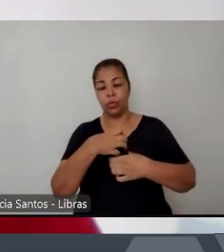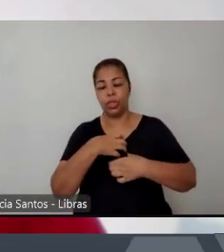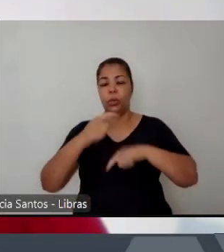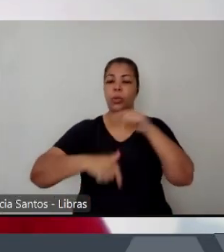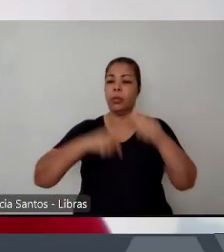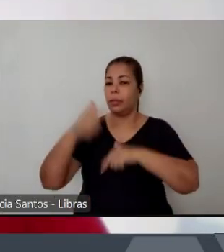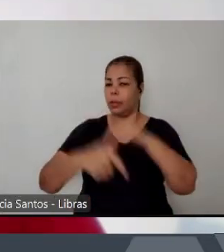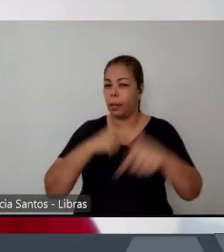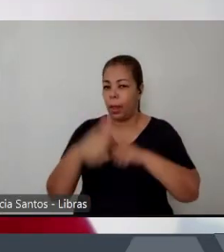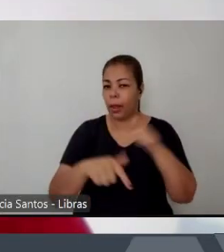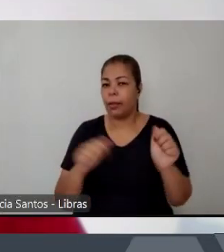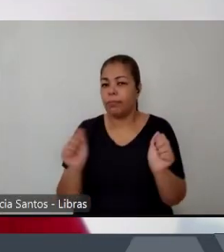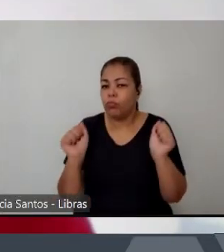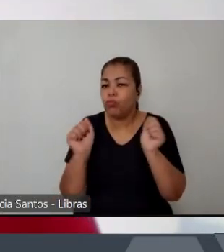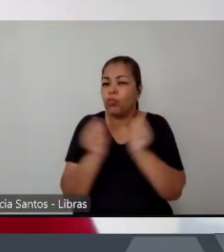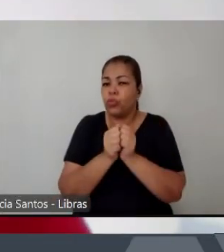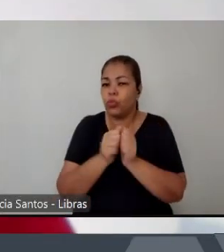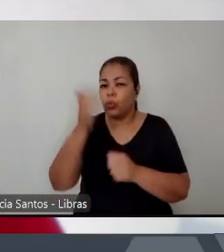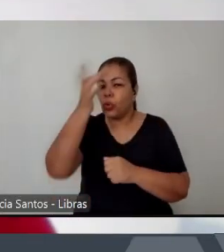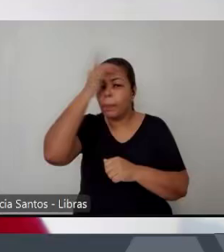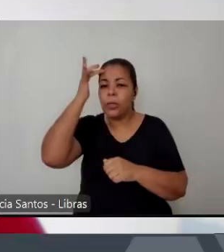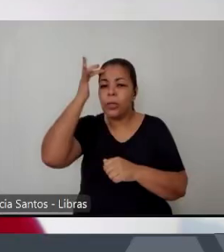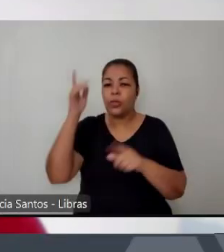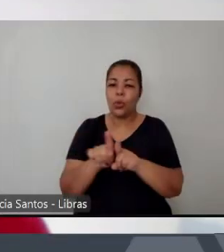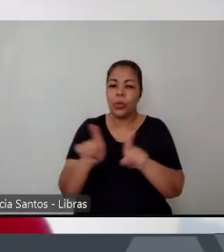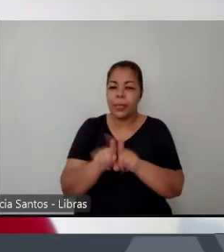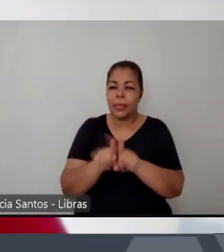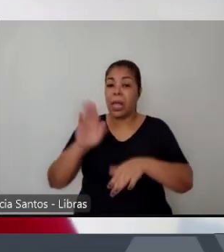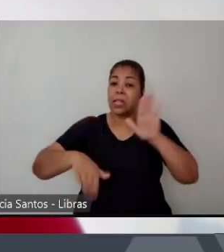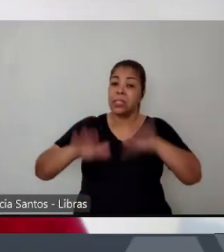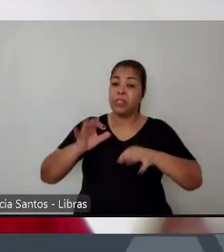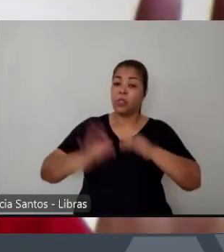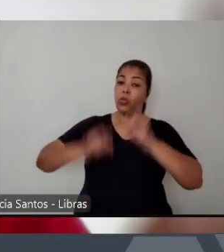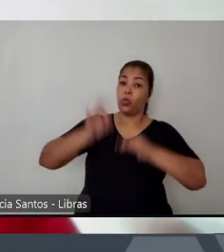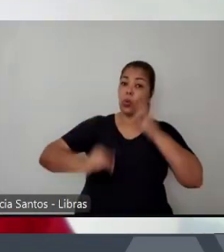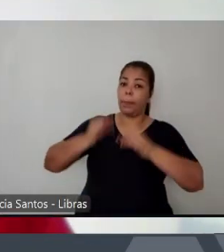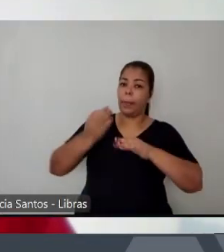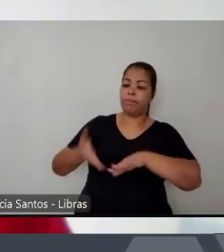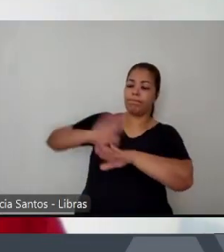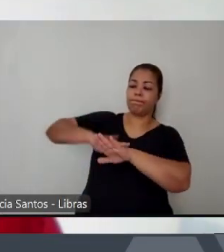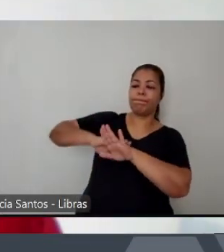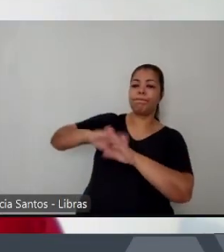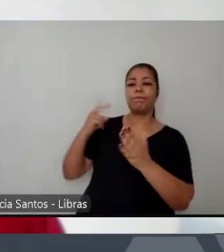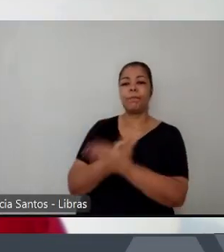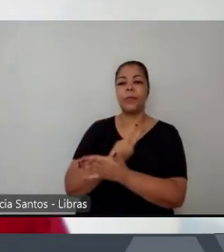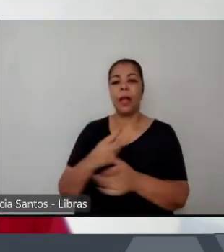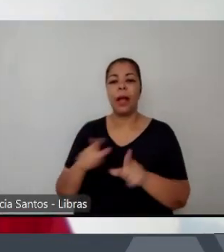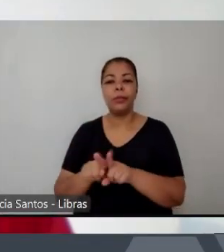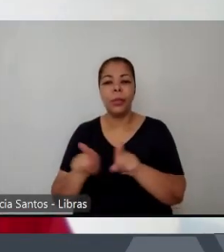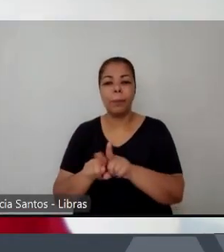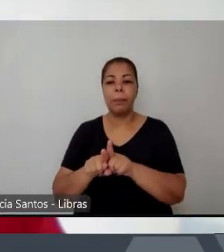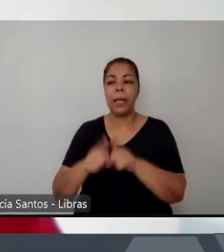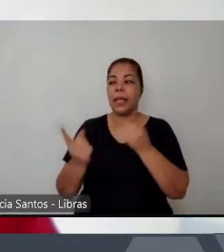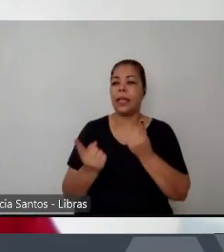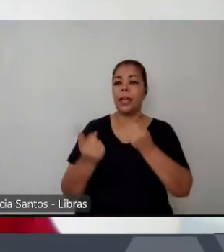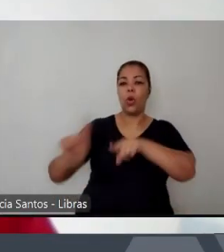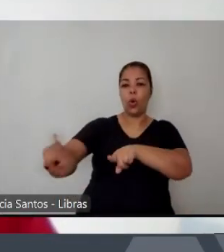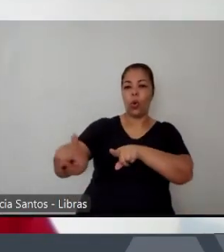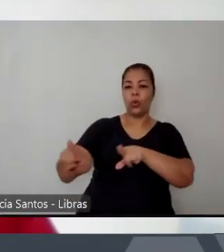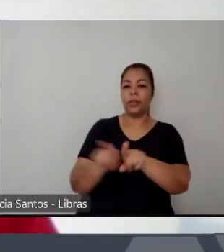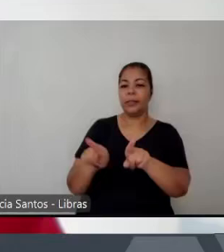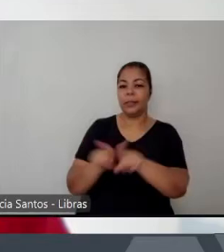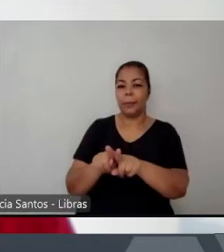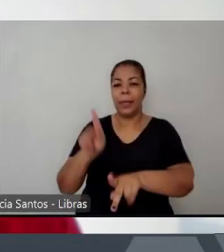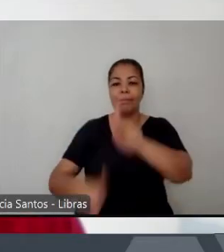repletas de estigmas e vistas como perigosas que são vistas como os inimigos da cidade e que são vistas como